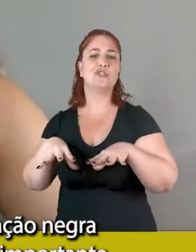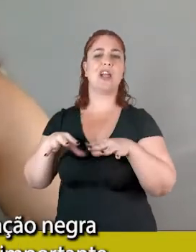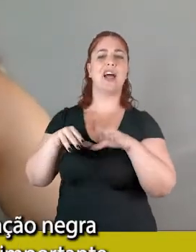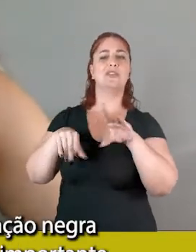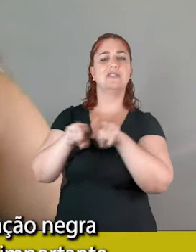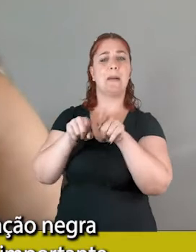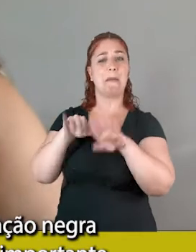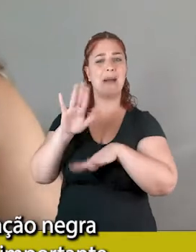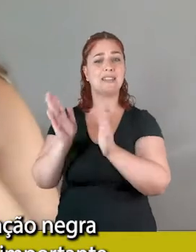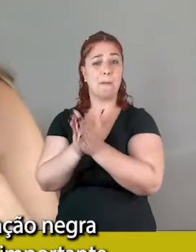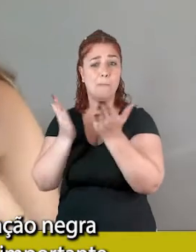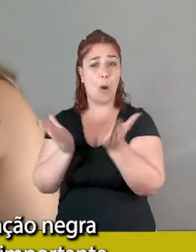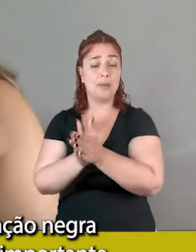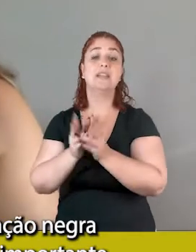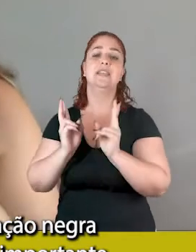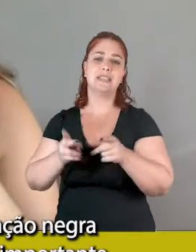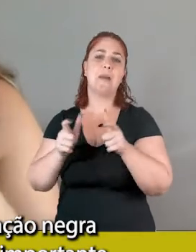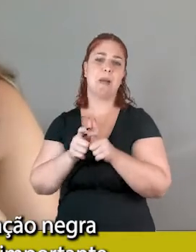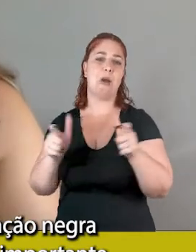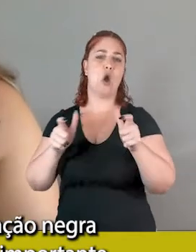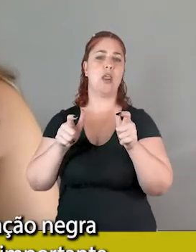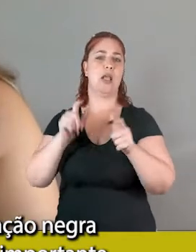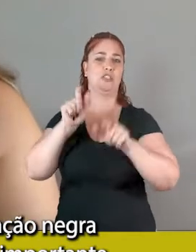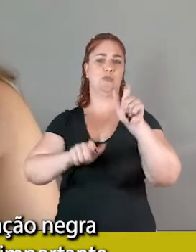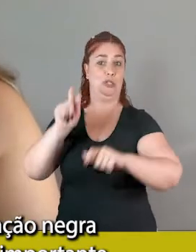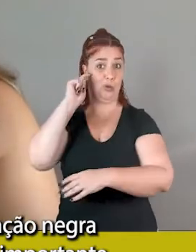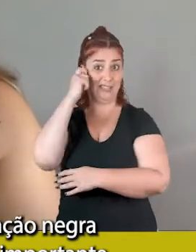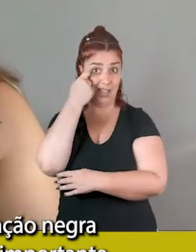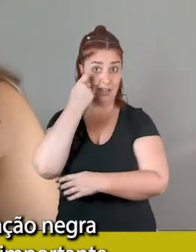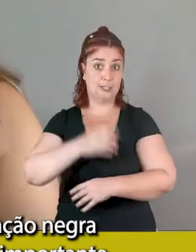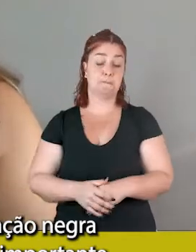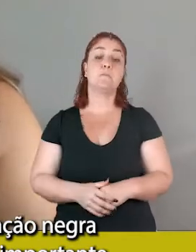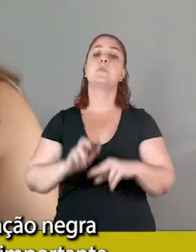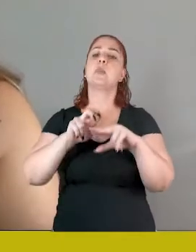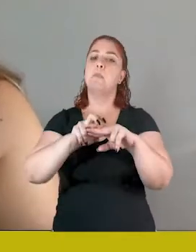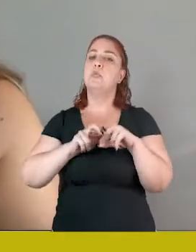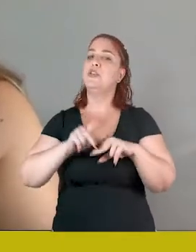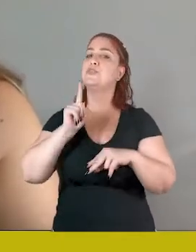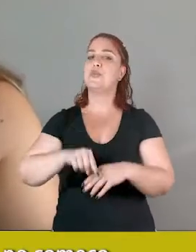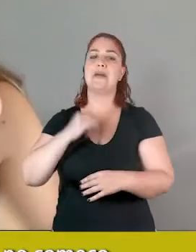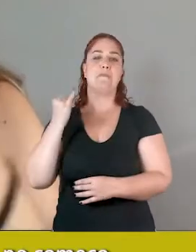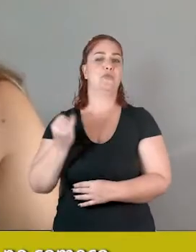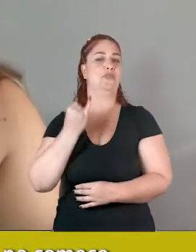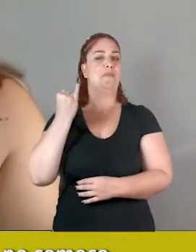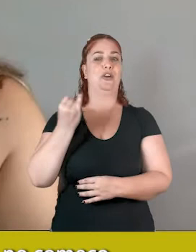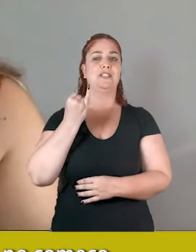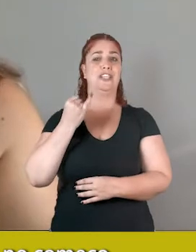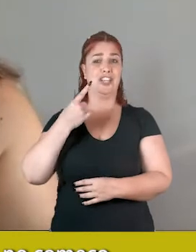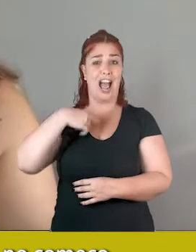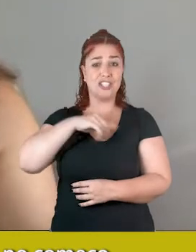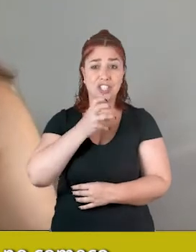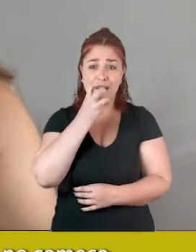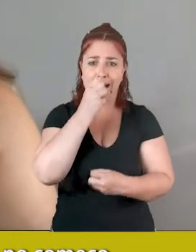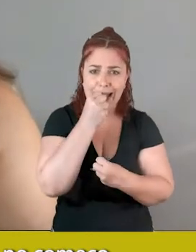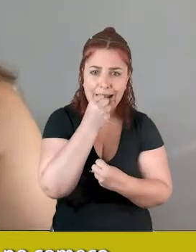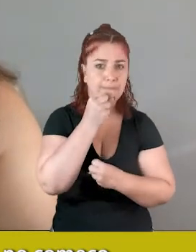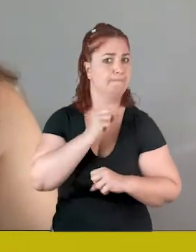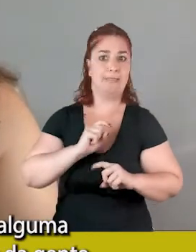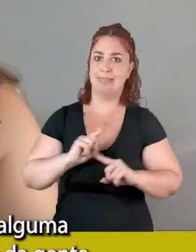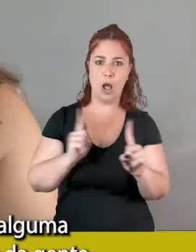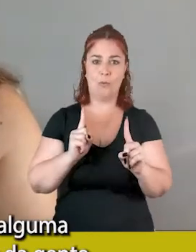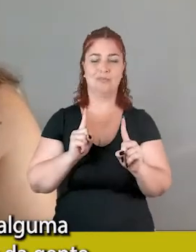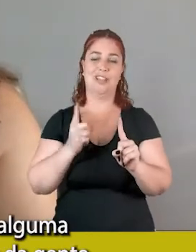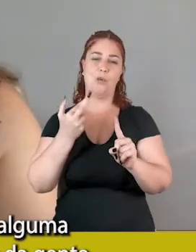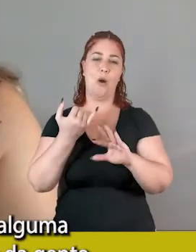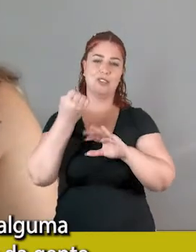infelizmente, é a população negra, então, acho que é importante não se calar, como a gente falou logo no começo,